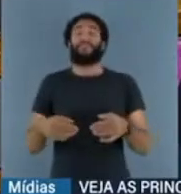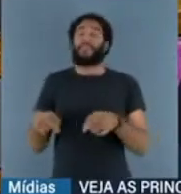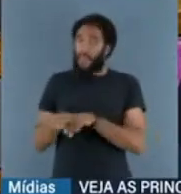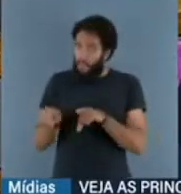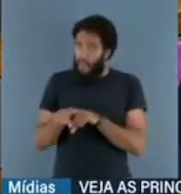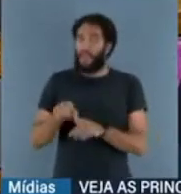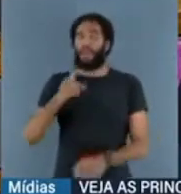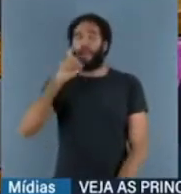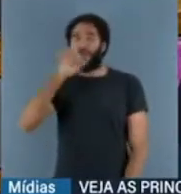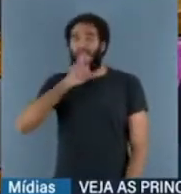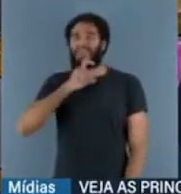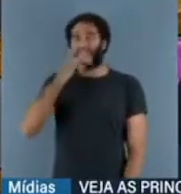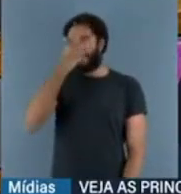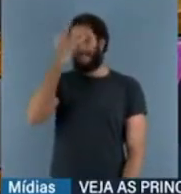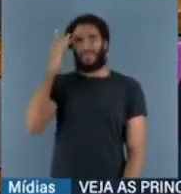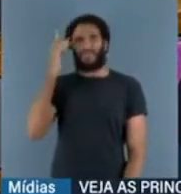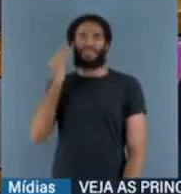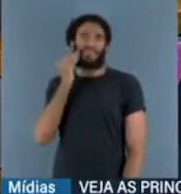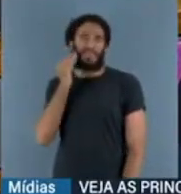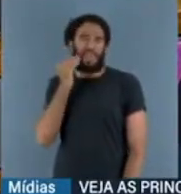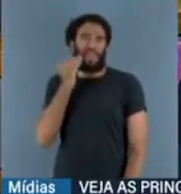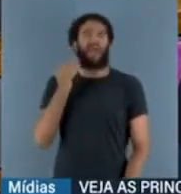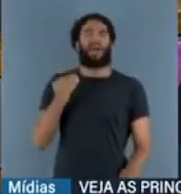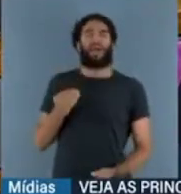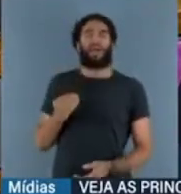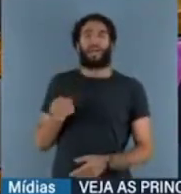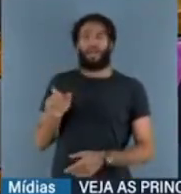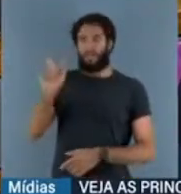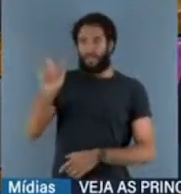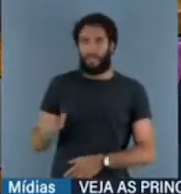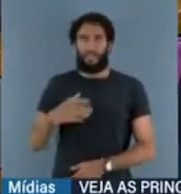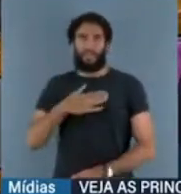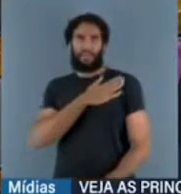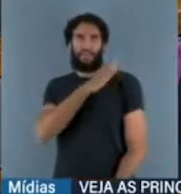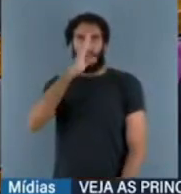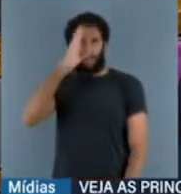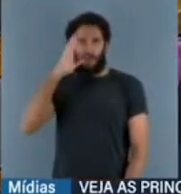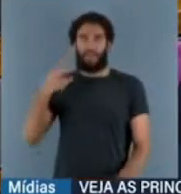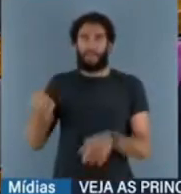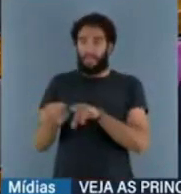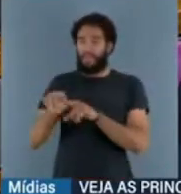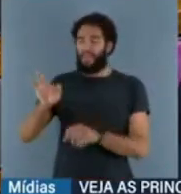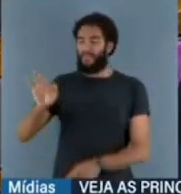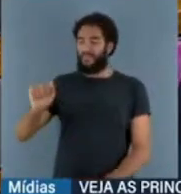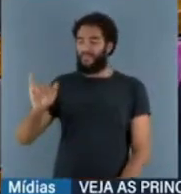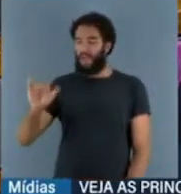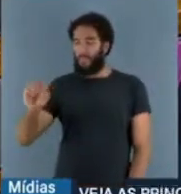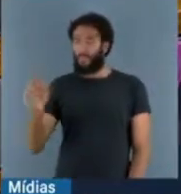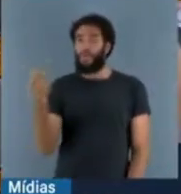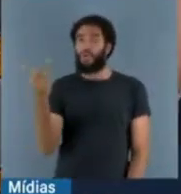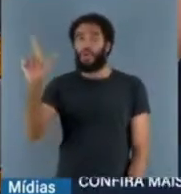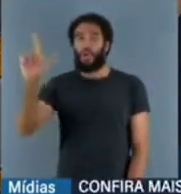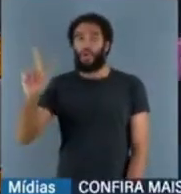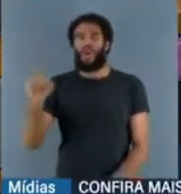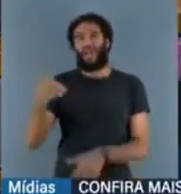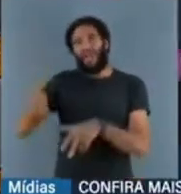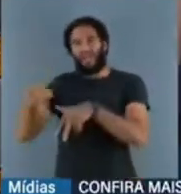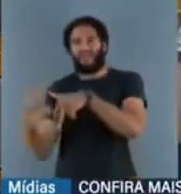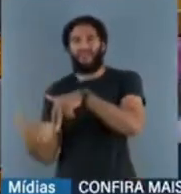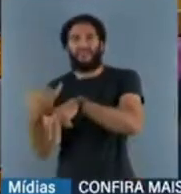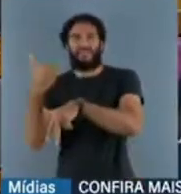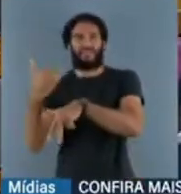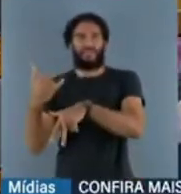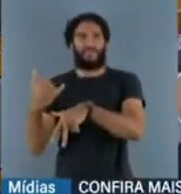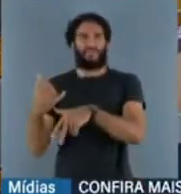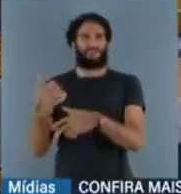quem tenta fazer de vítima o coronel Naime e mesmo o coronel Fábio. Parece que foi uma encenação